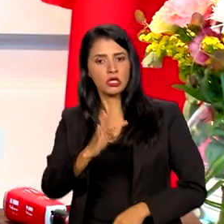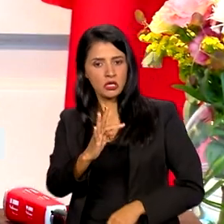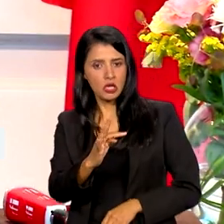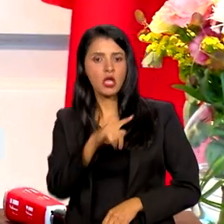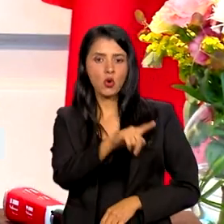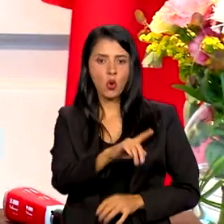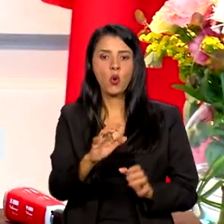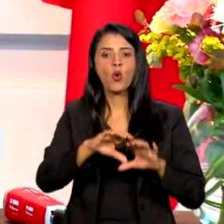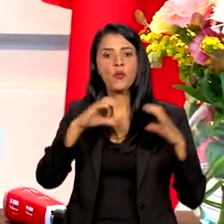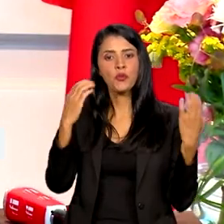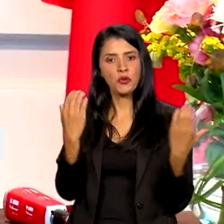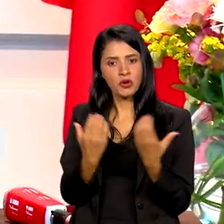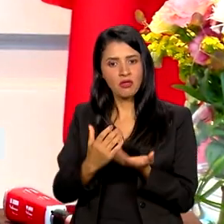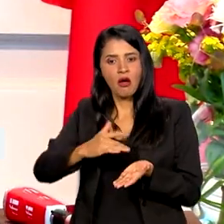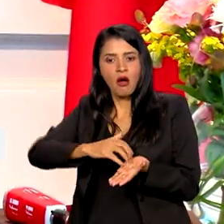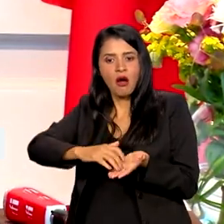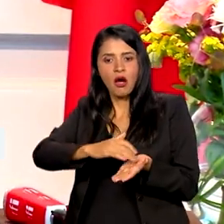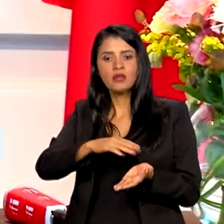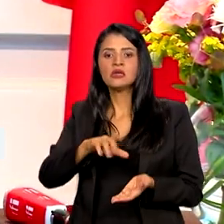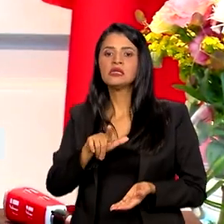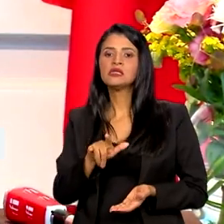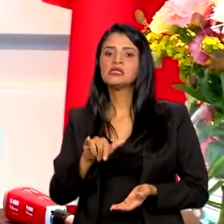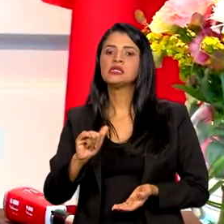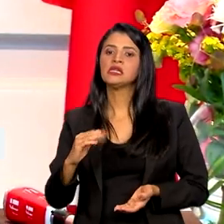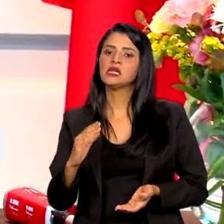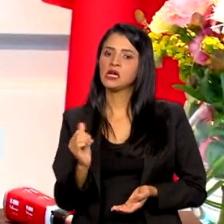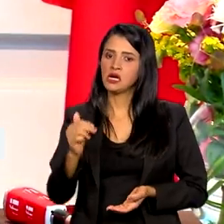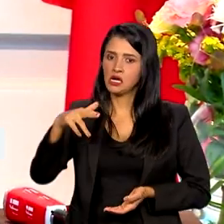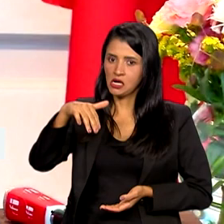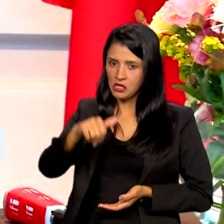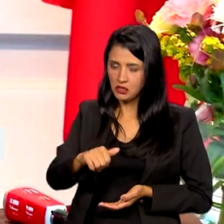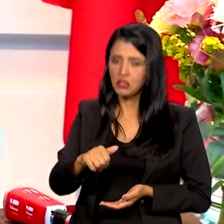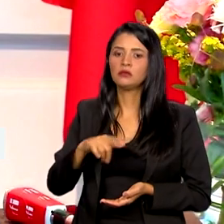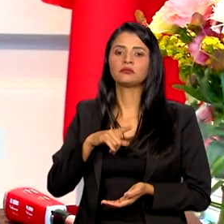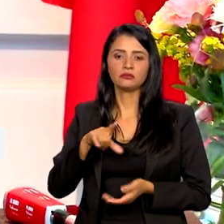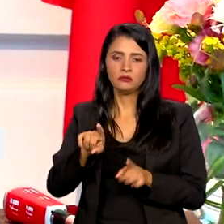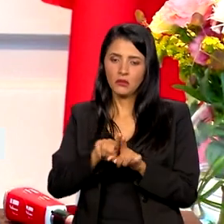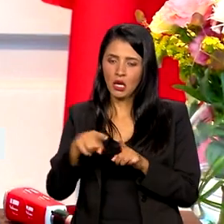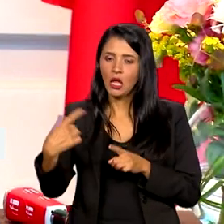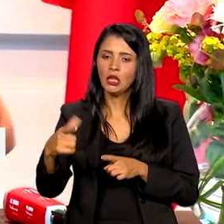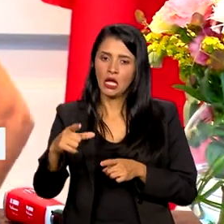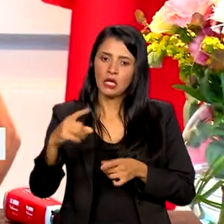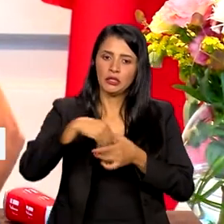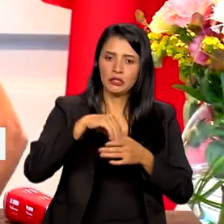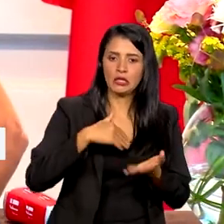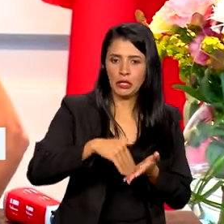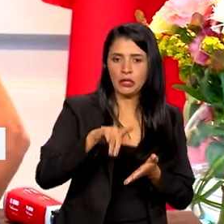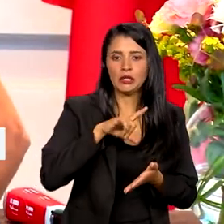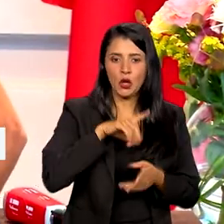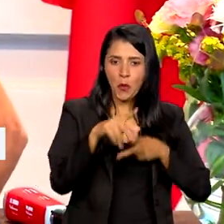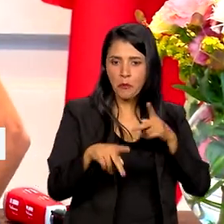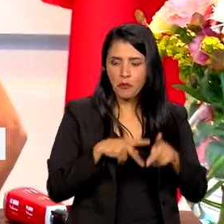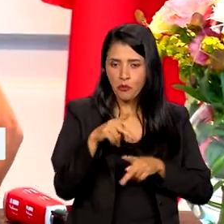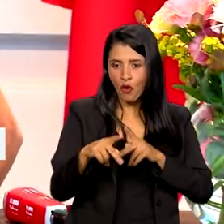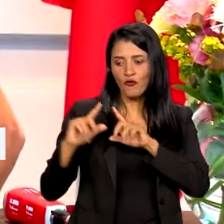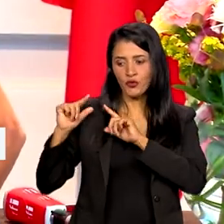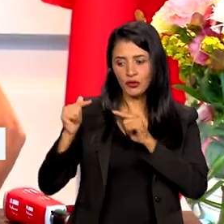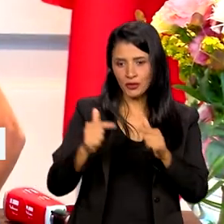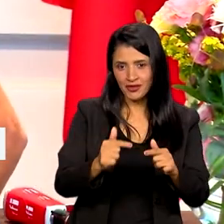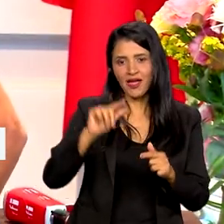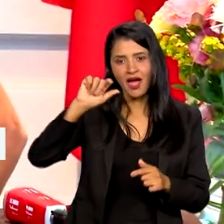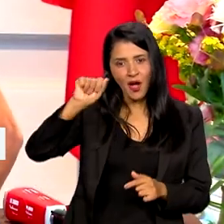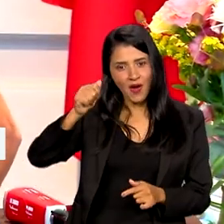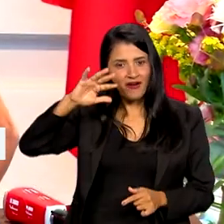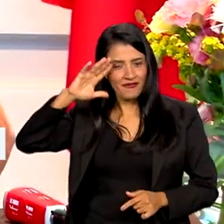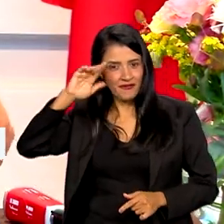ciganas. Dentro do nosso ministério, nós temos uma secretaria que é voltada para povos tradicionais em matriz africana e também que